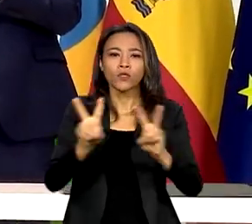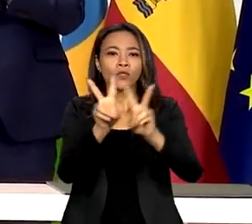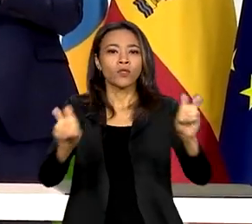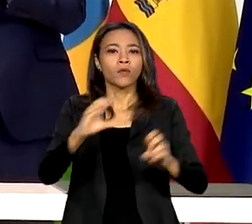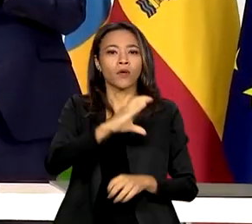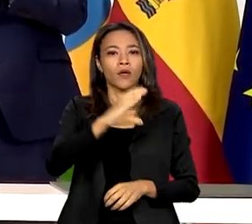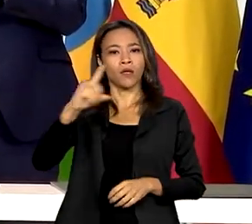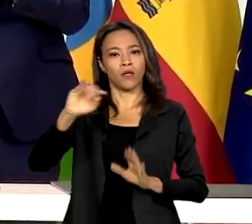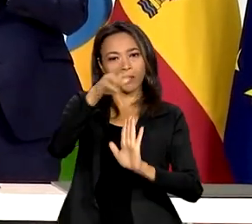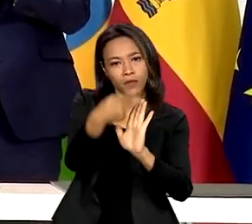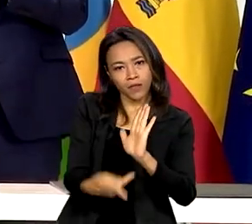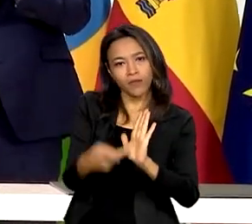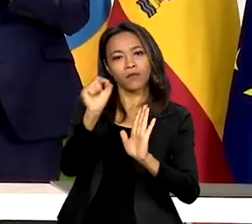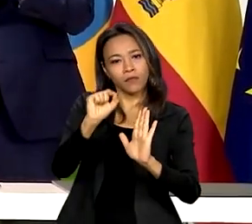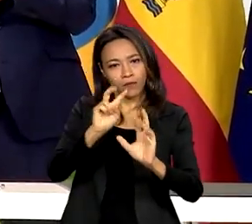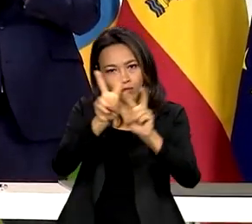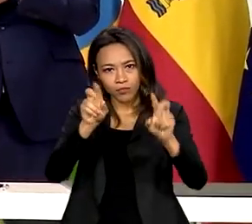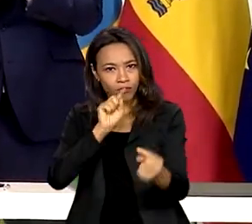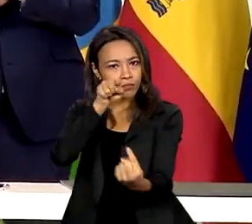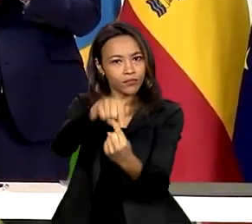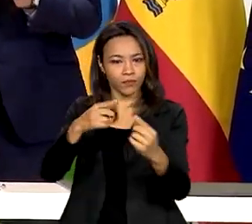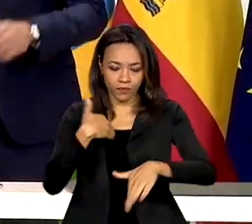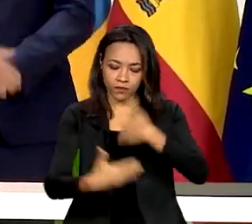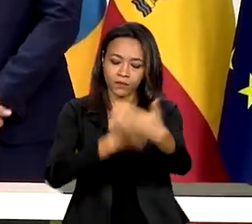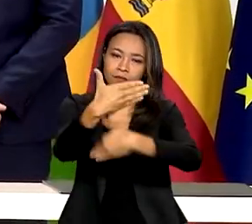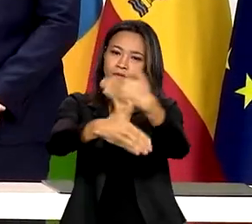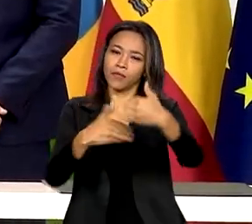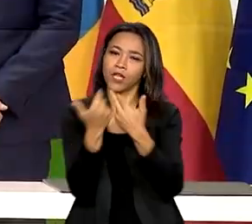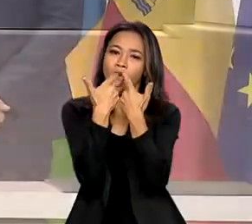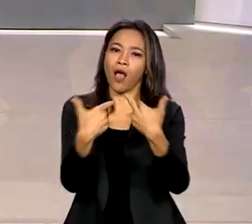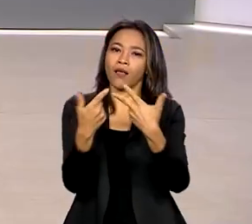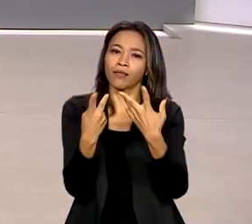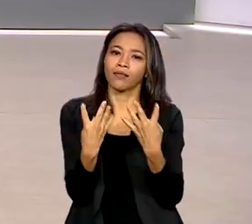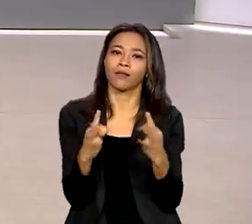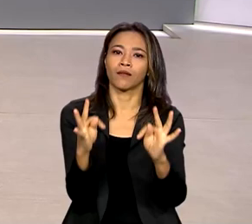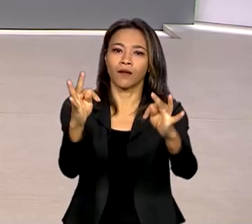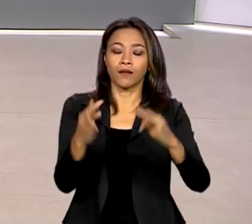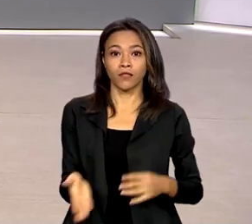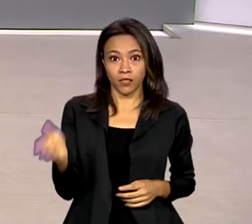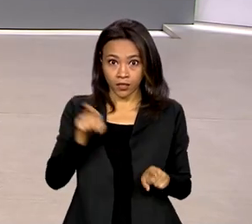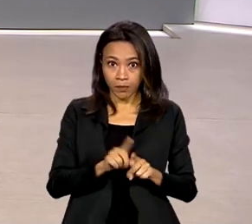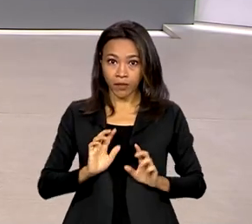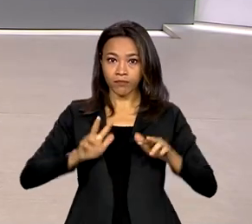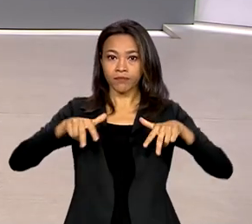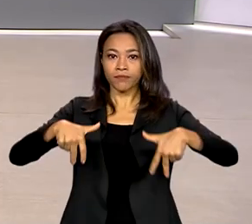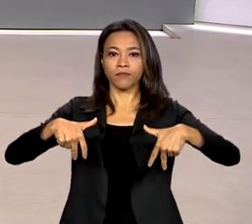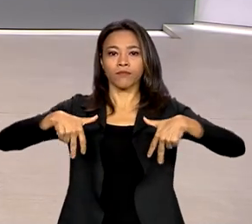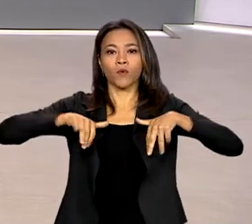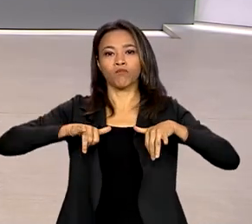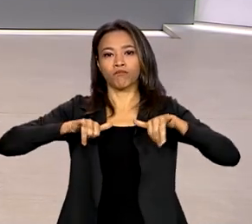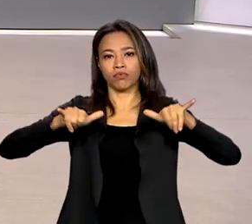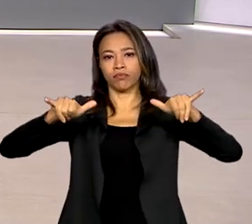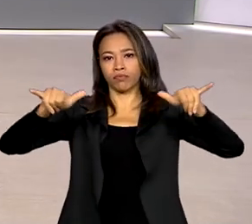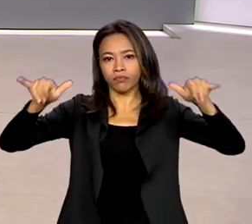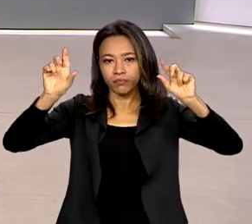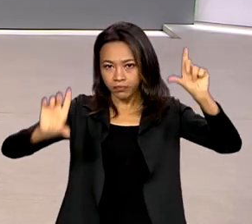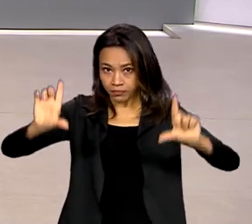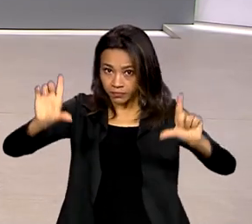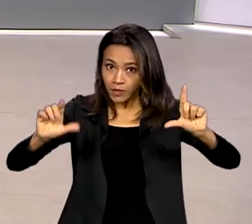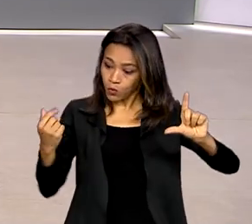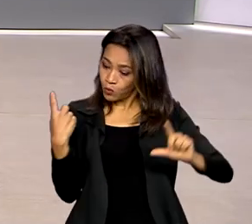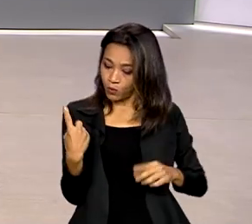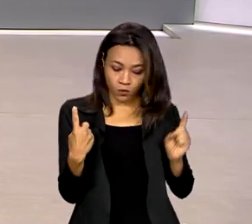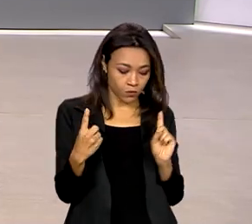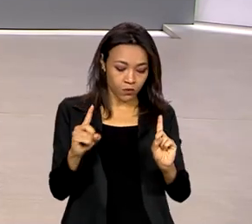bilaterais de desenvolvimento e inovação tecnológica. E, em declaração à imprensa, os presidentes falaram sobre a